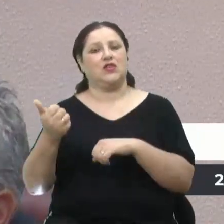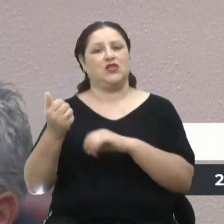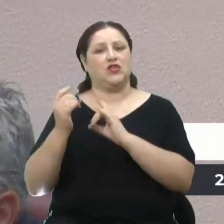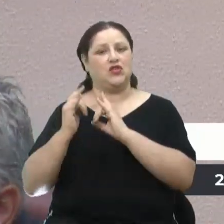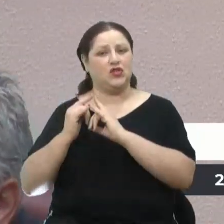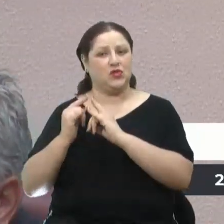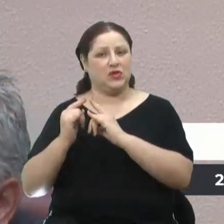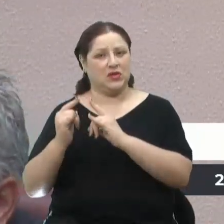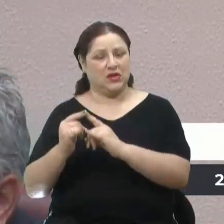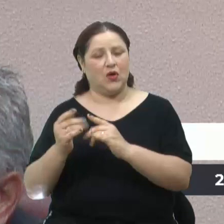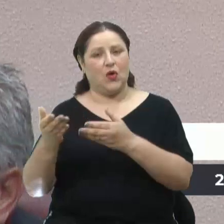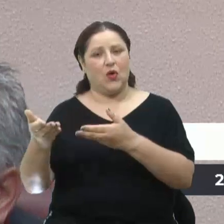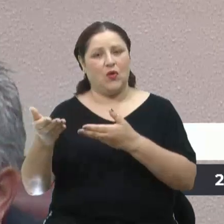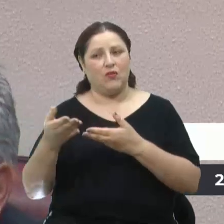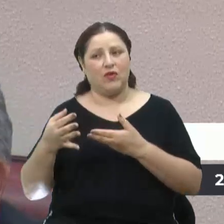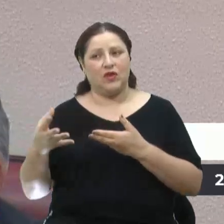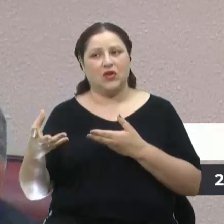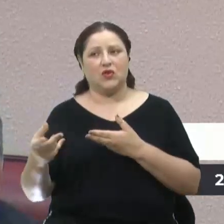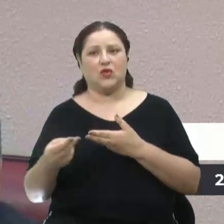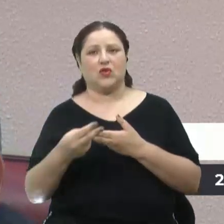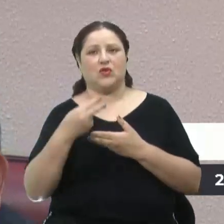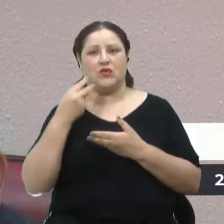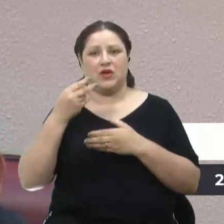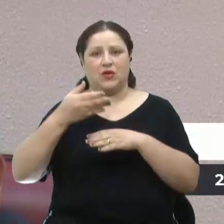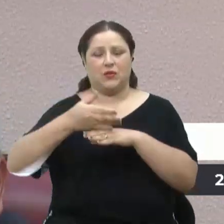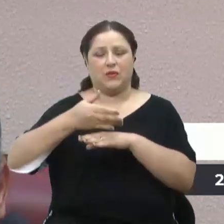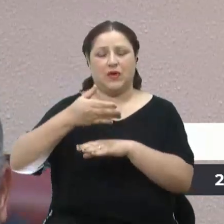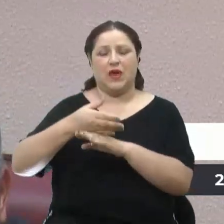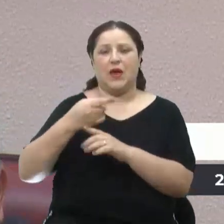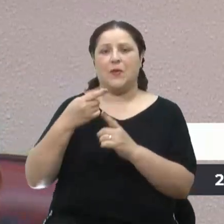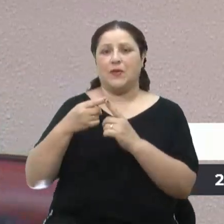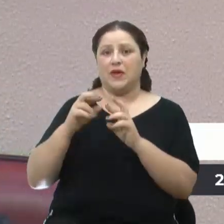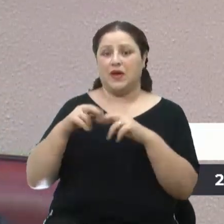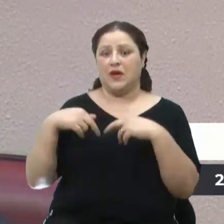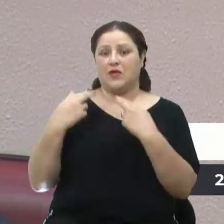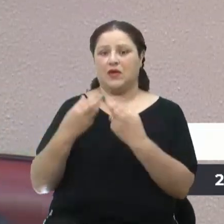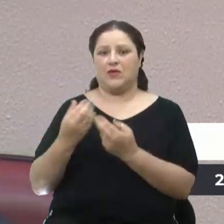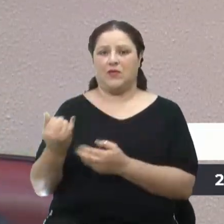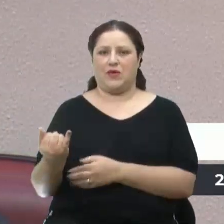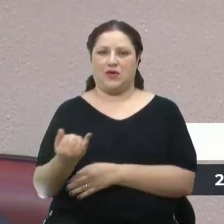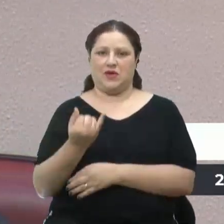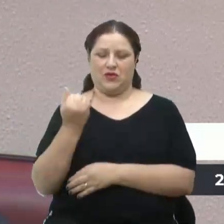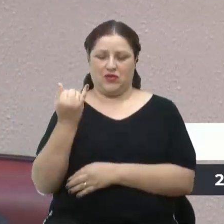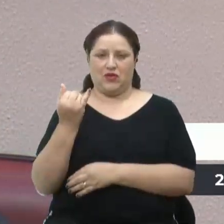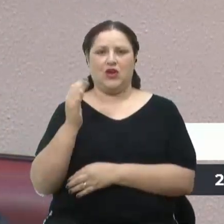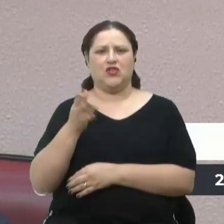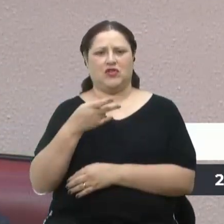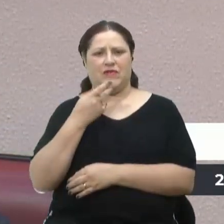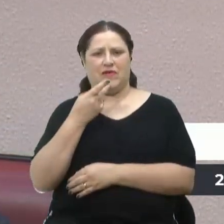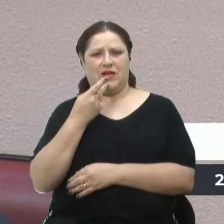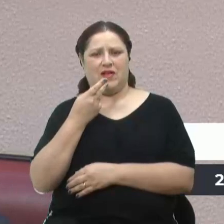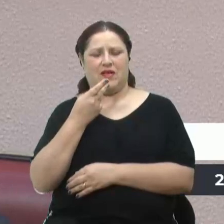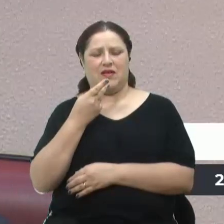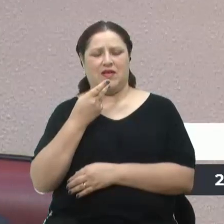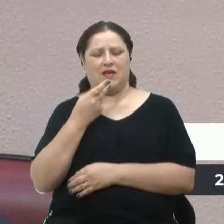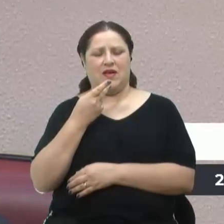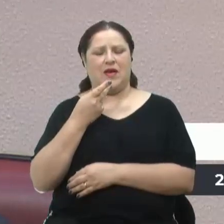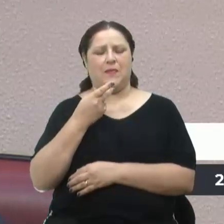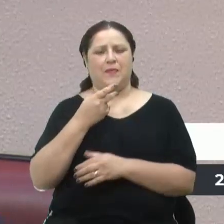é uma reunião extremamente importante, porque, como disse, o problema da saúde, ele não se refere só a médicos,